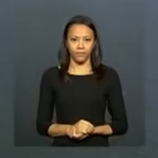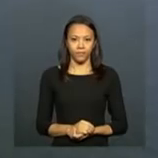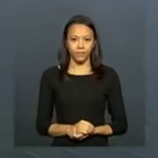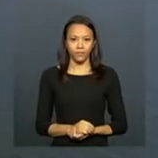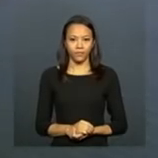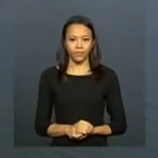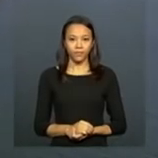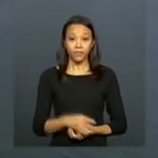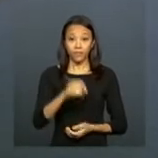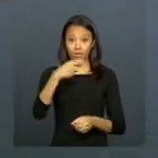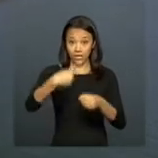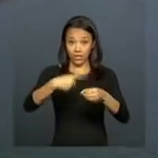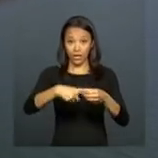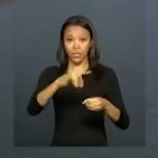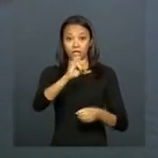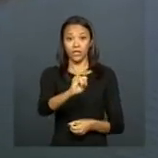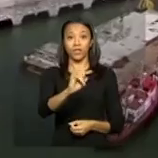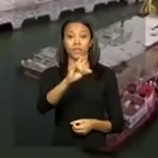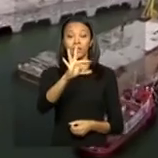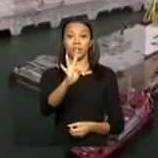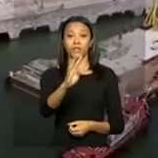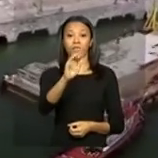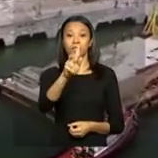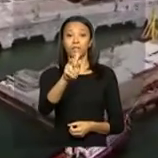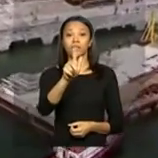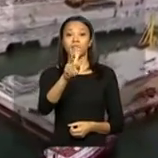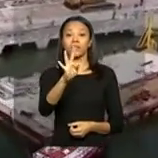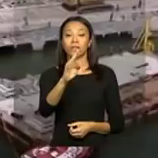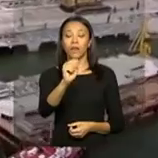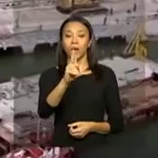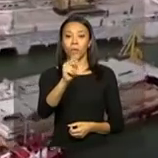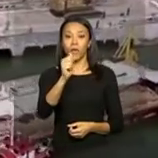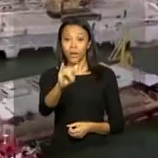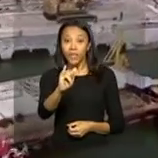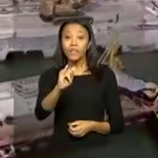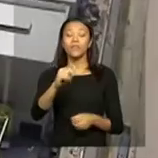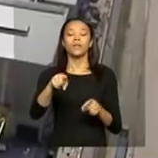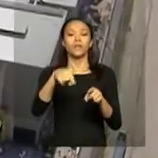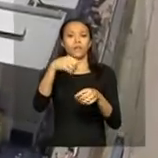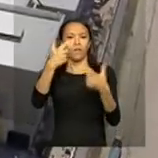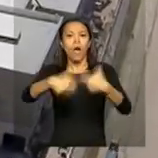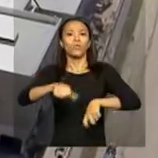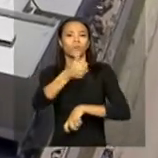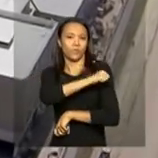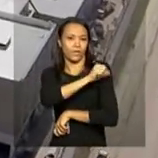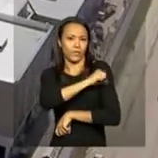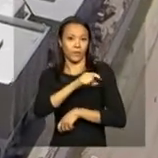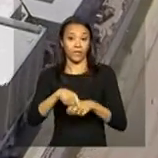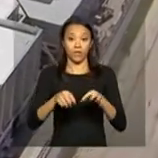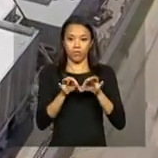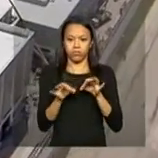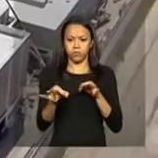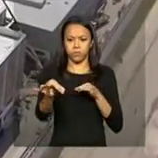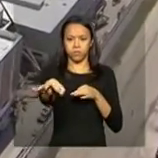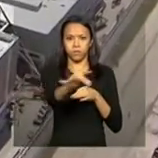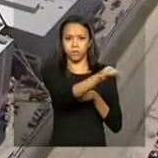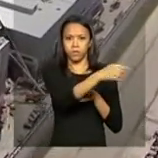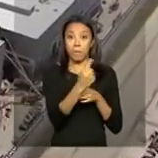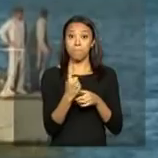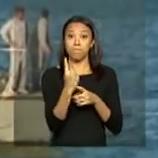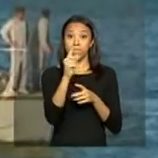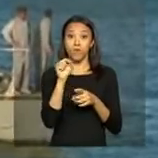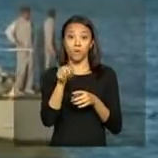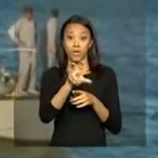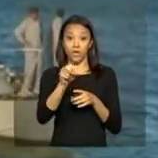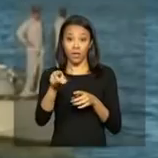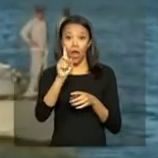Em Itaguaí, 70 quilômetros ao sul do Rio de Janeiro, fica o complexo de 540 mil metros quadrados,